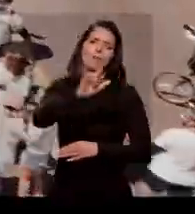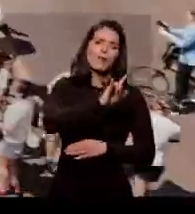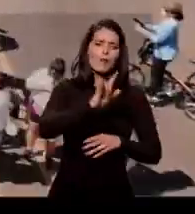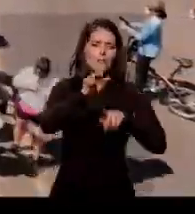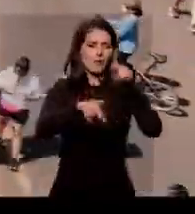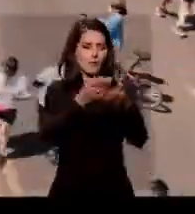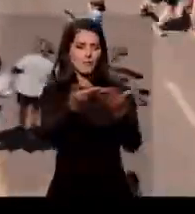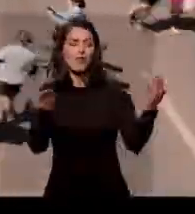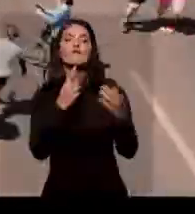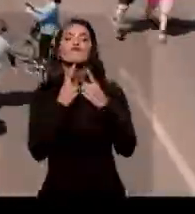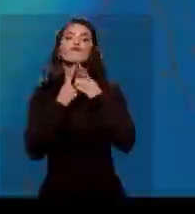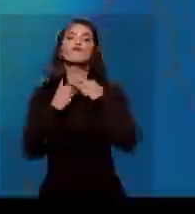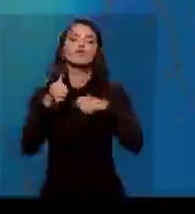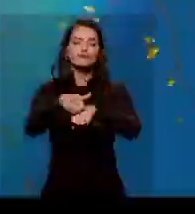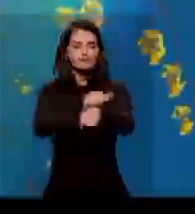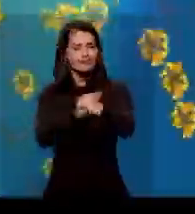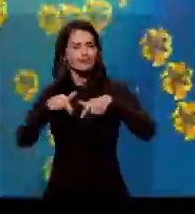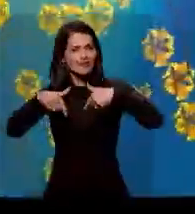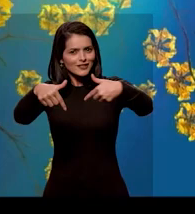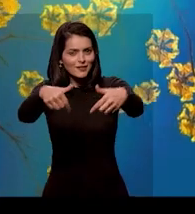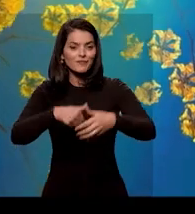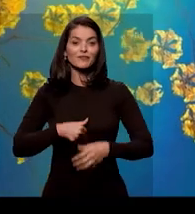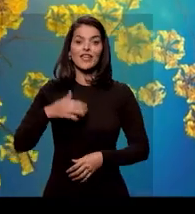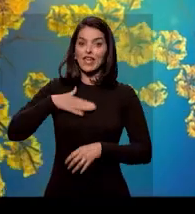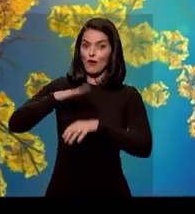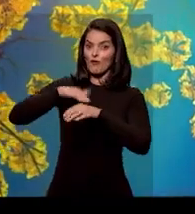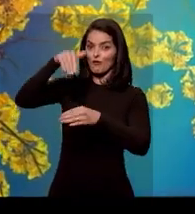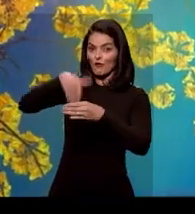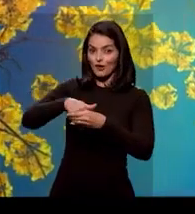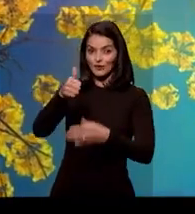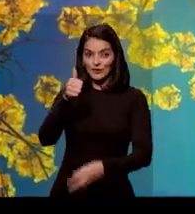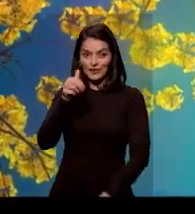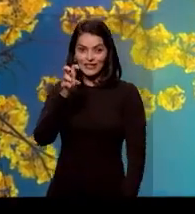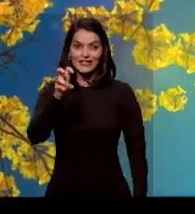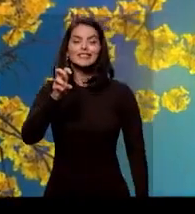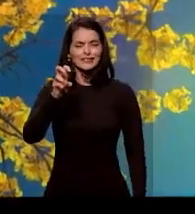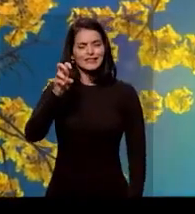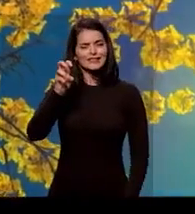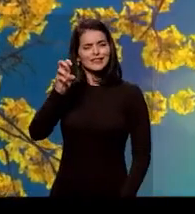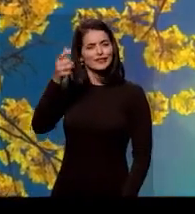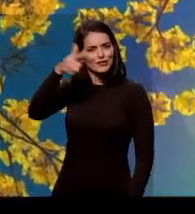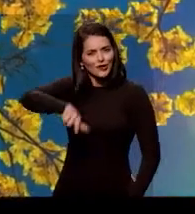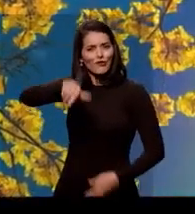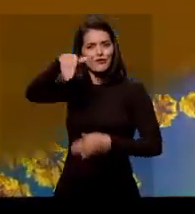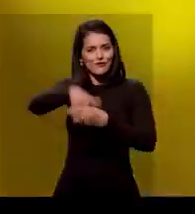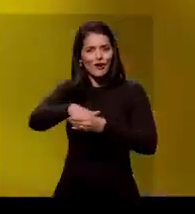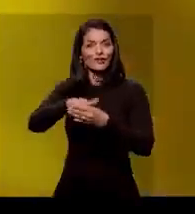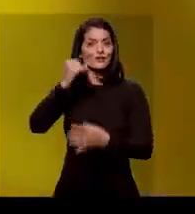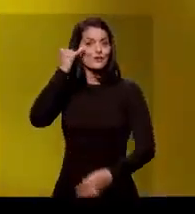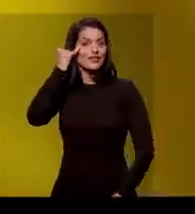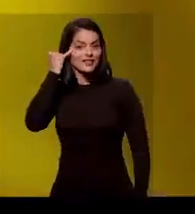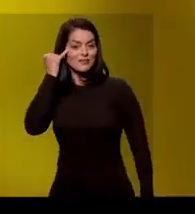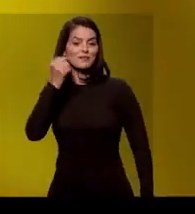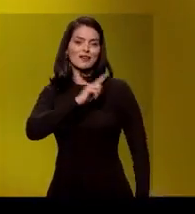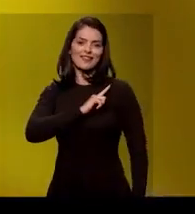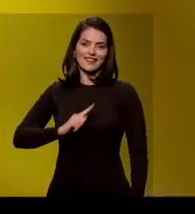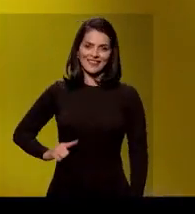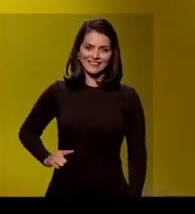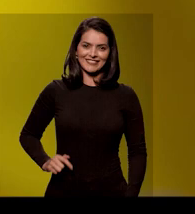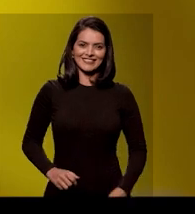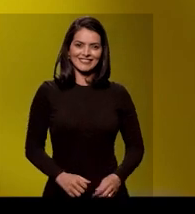realizar. Eu tenho mais mais Eu tenho mais carinho.